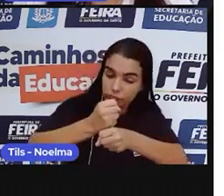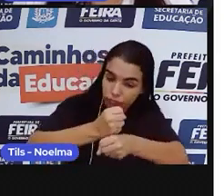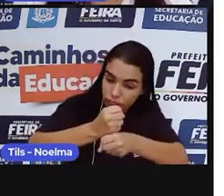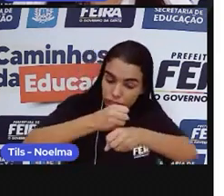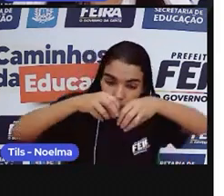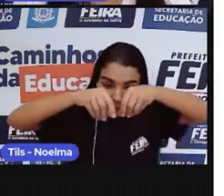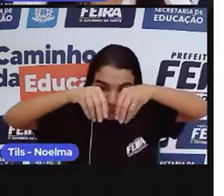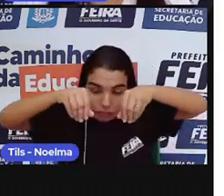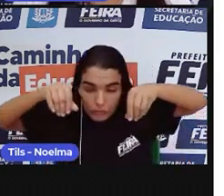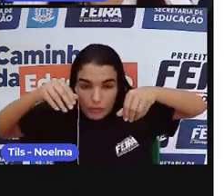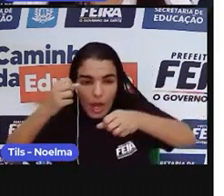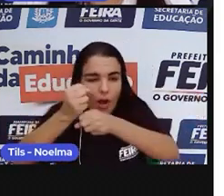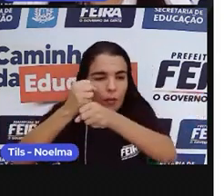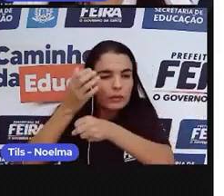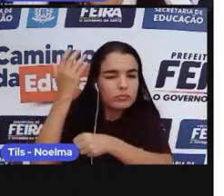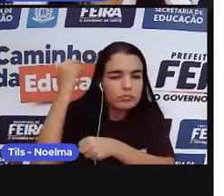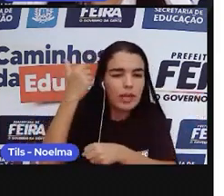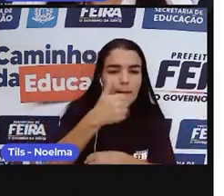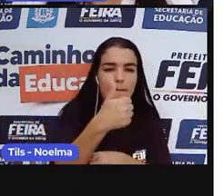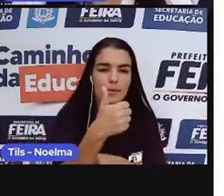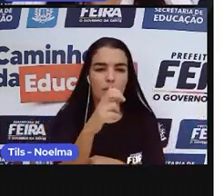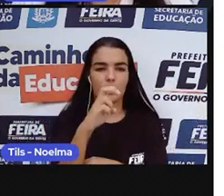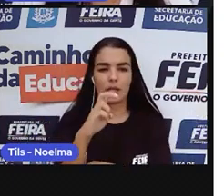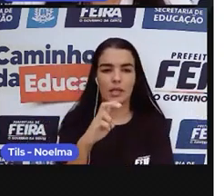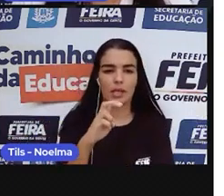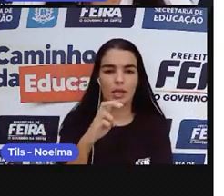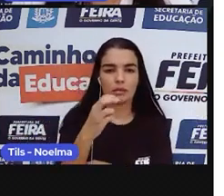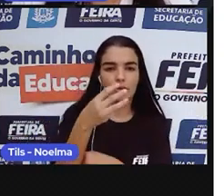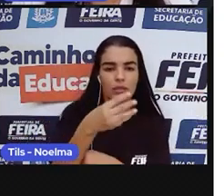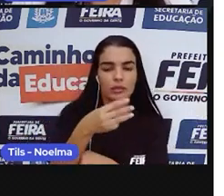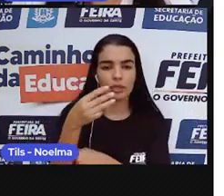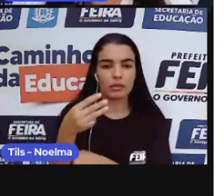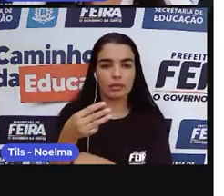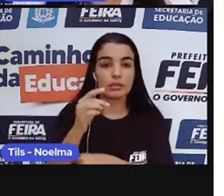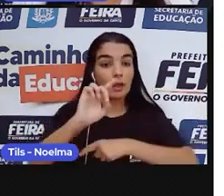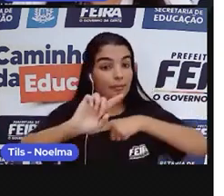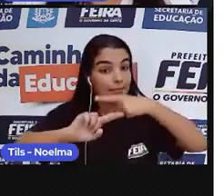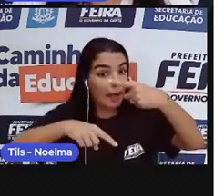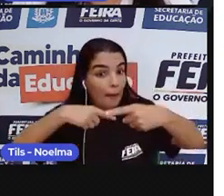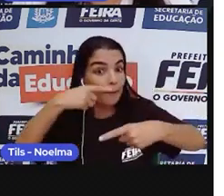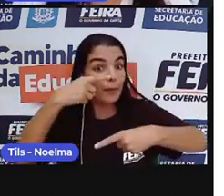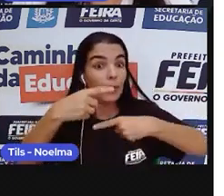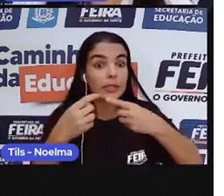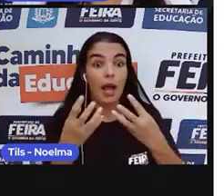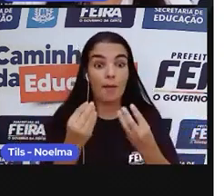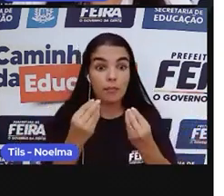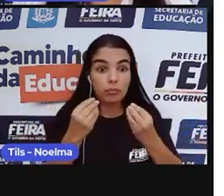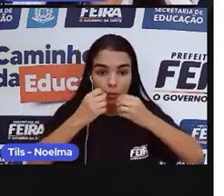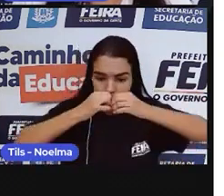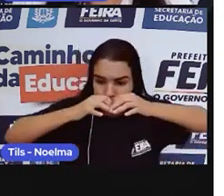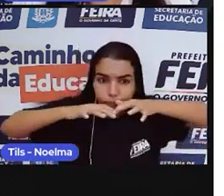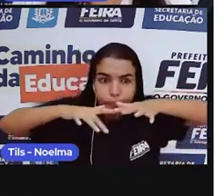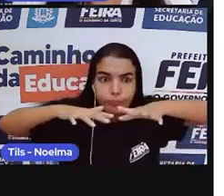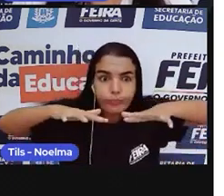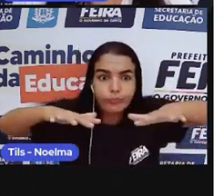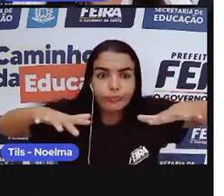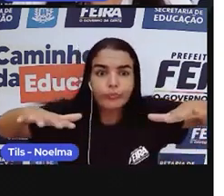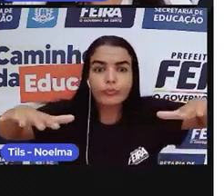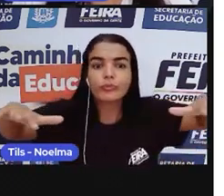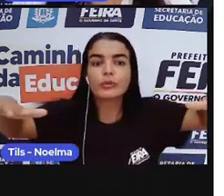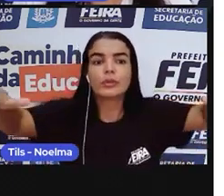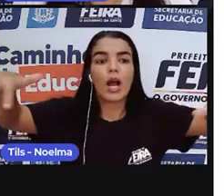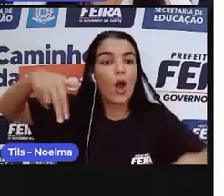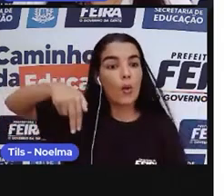1533. Em seguida, muitos outros proliferaram pela costa brasileira. O